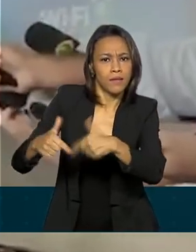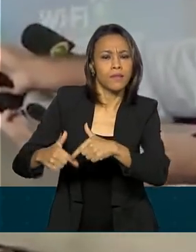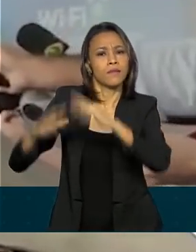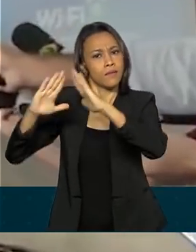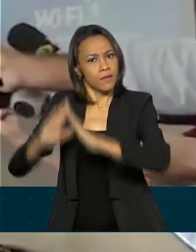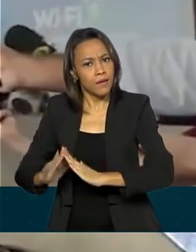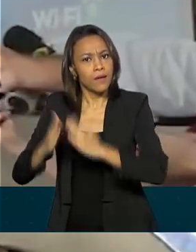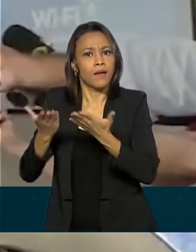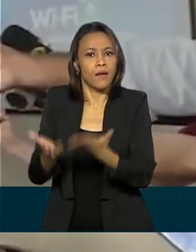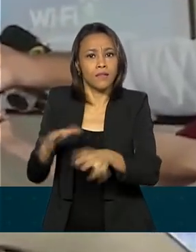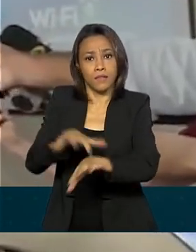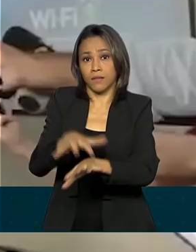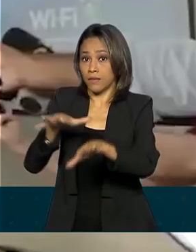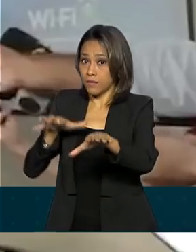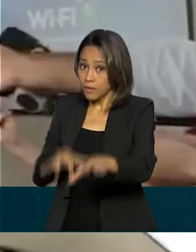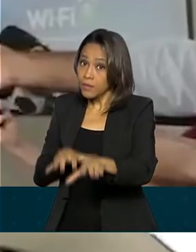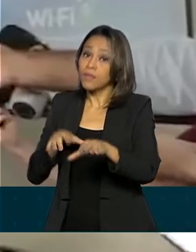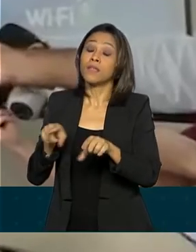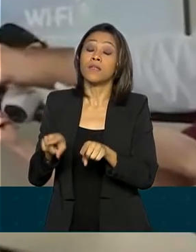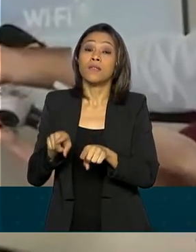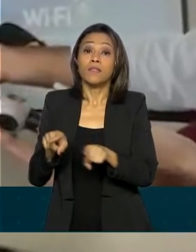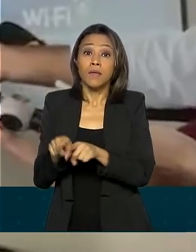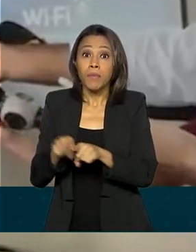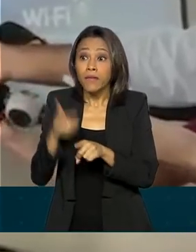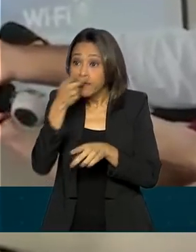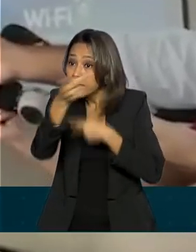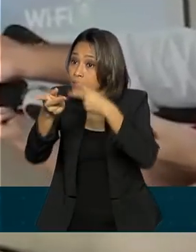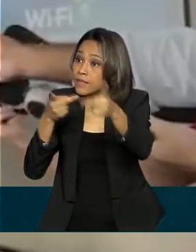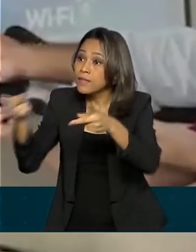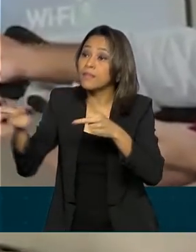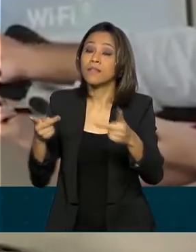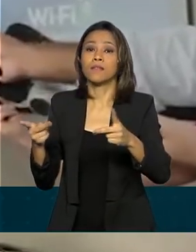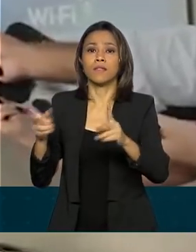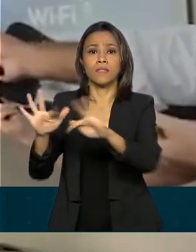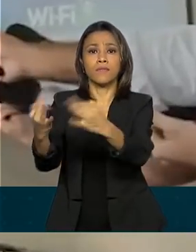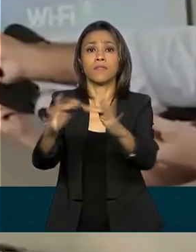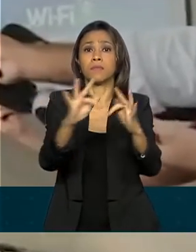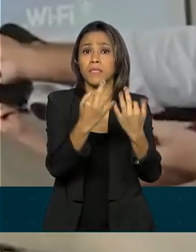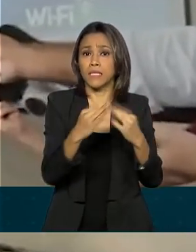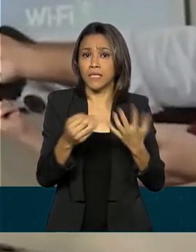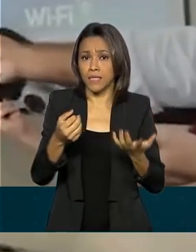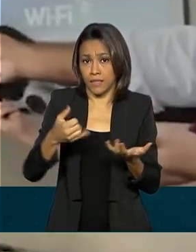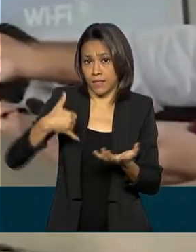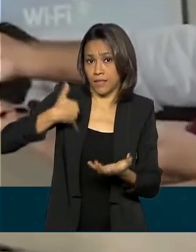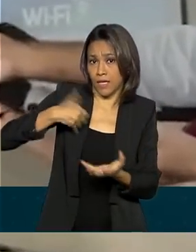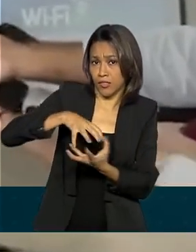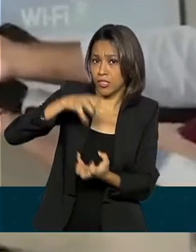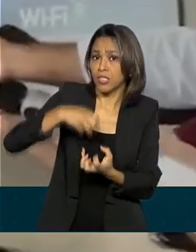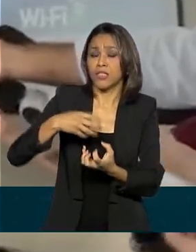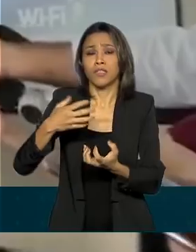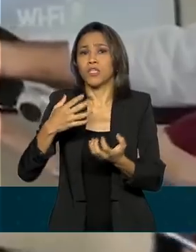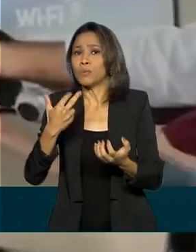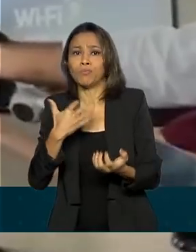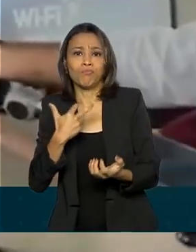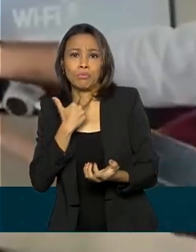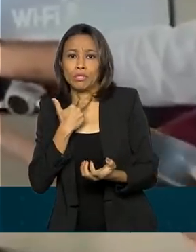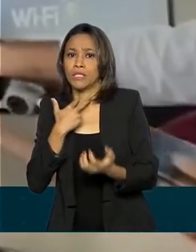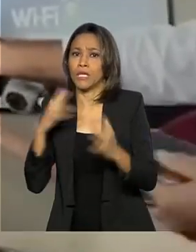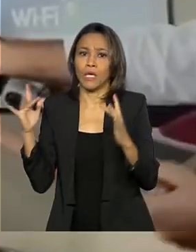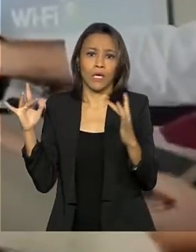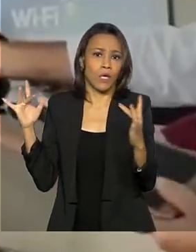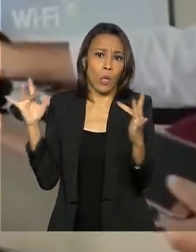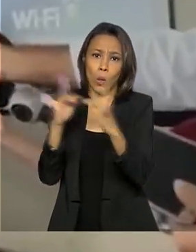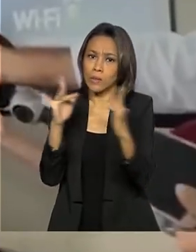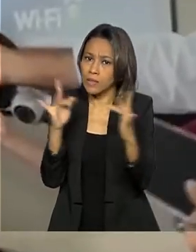casa, em home office, visitando muitos parentes mais velhos que moram em outras cidades, que não podiam ter contato via internet.